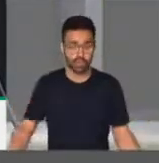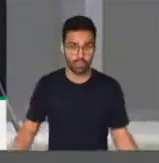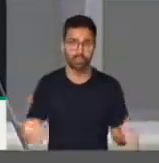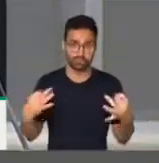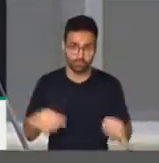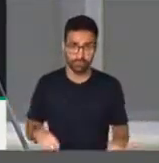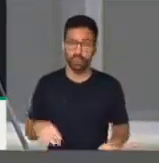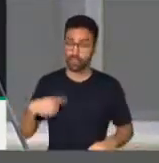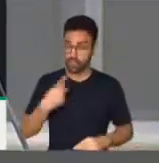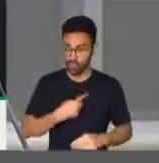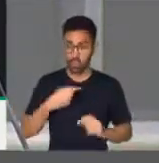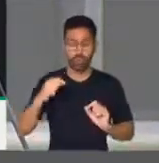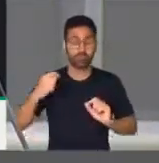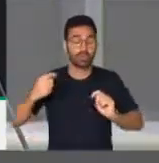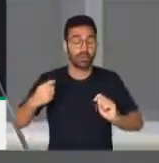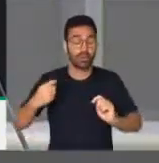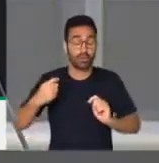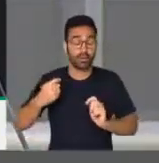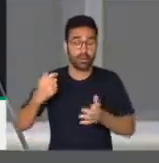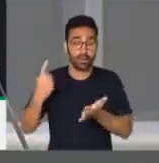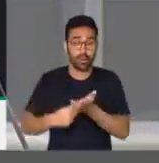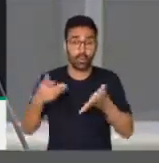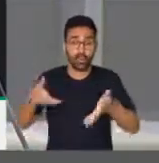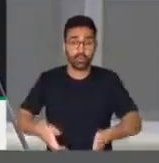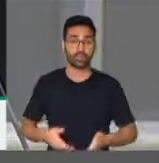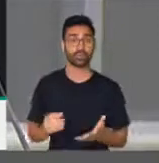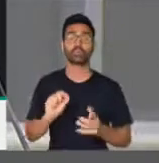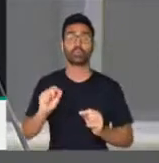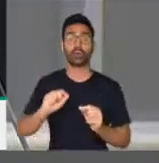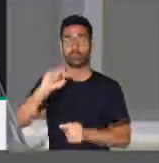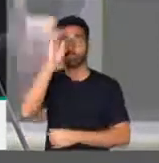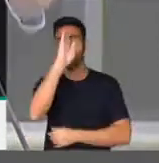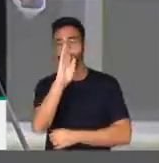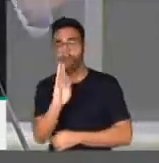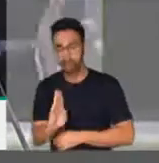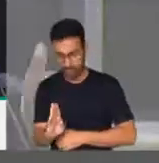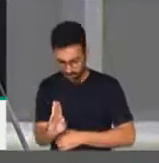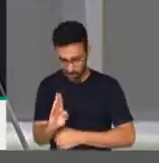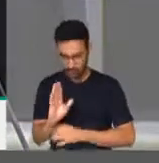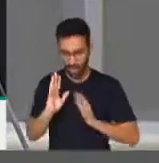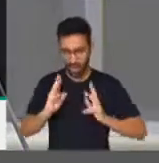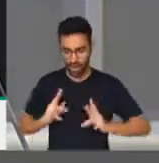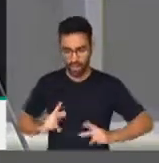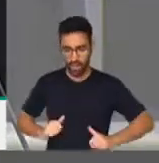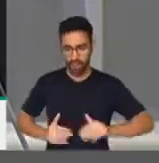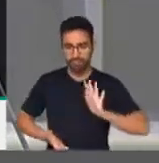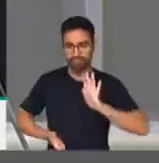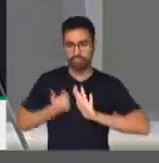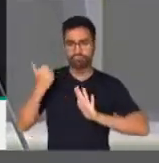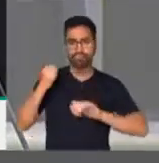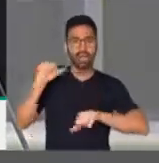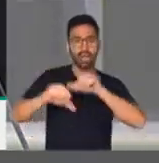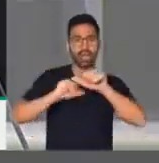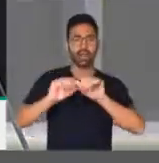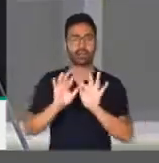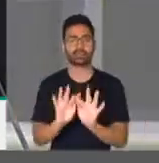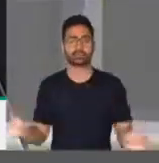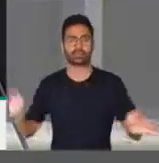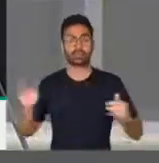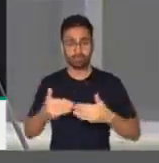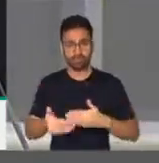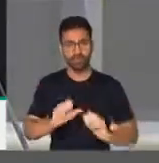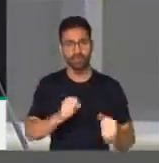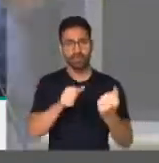participarmos do processo de passarmos este país a limpo, de enfrentarmos os desafios que são colocados pela frente